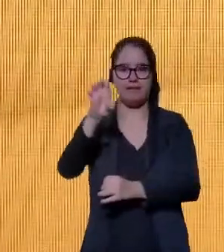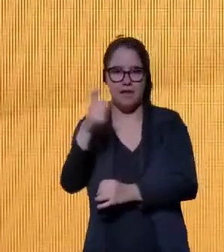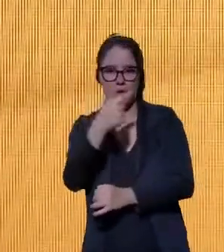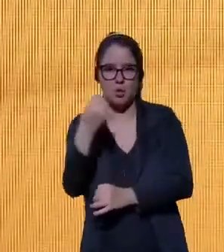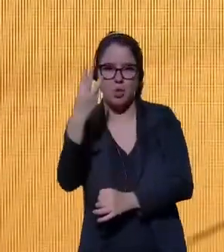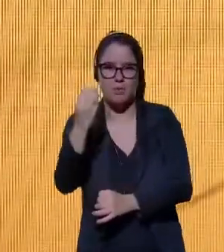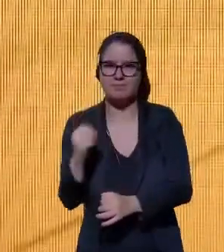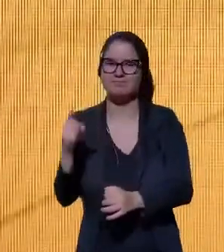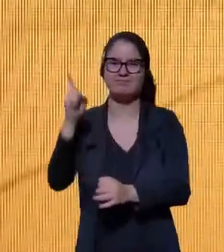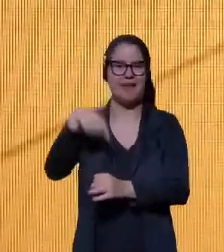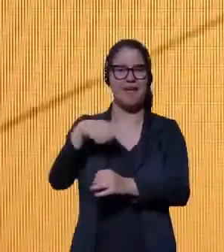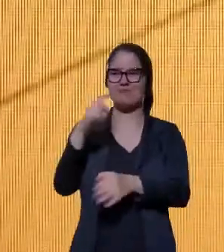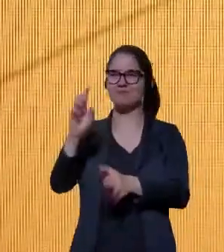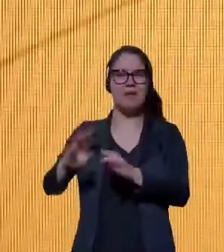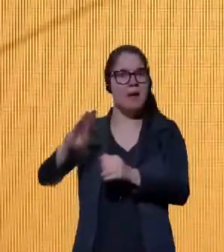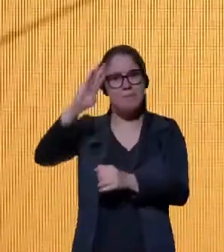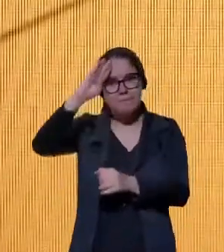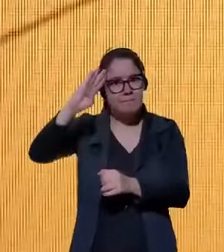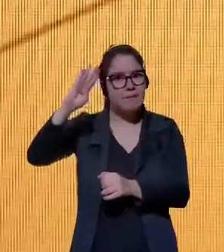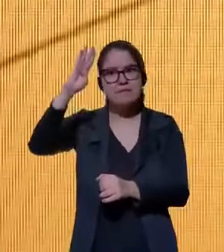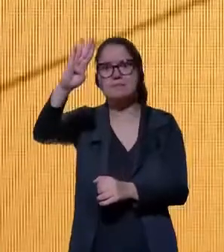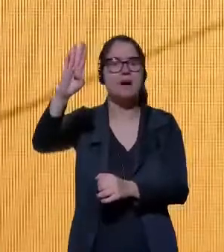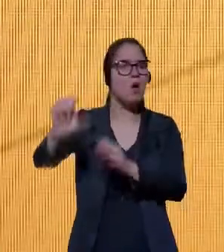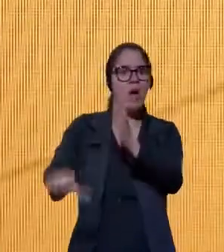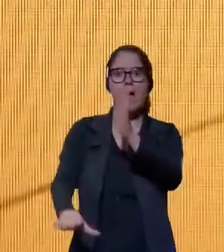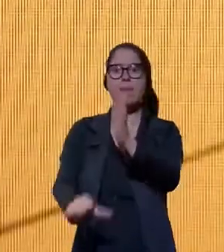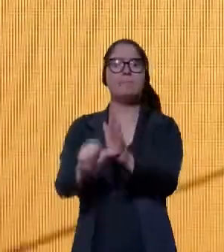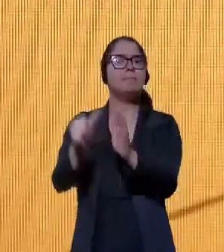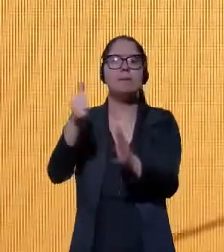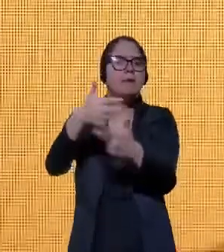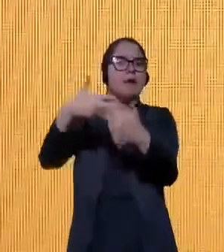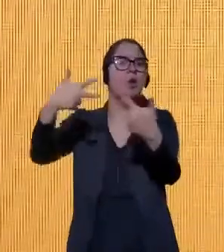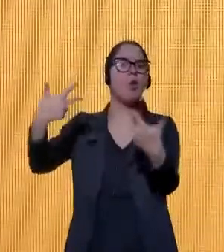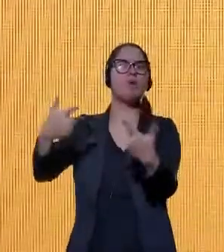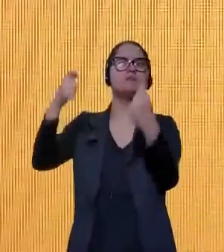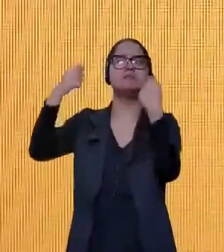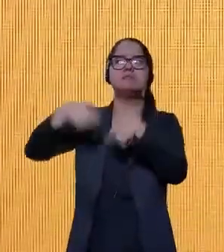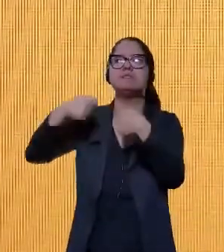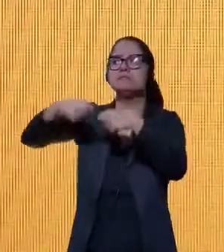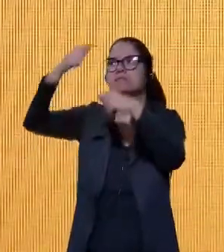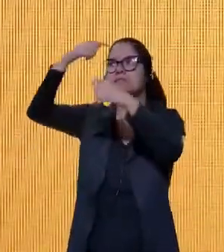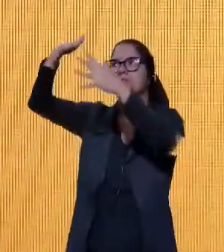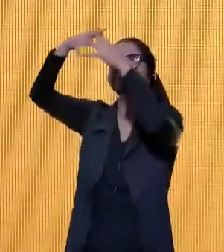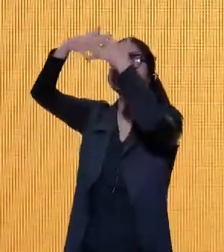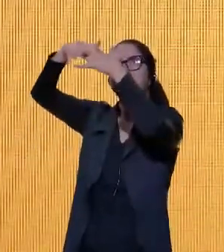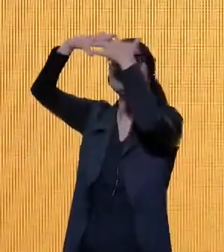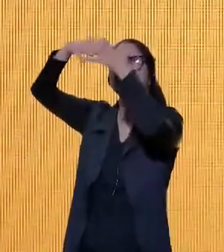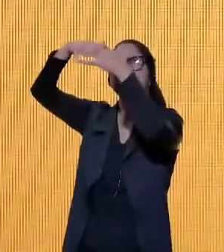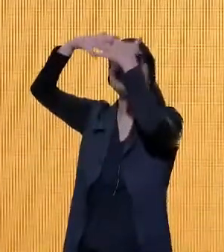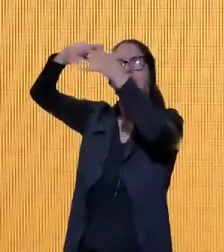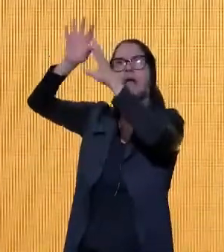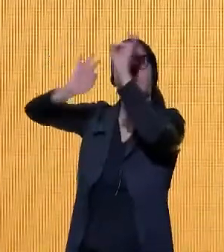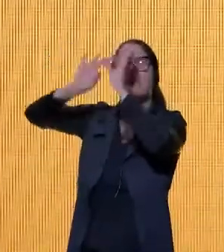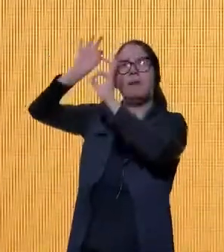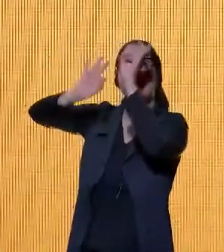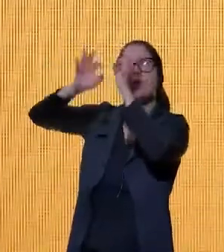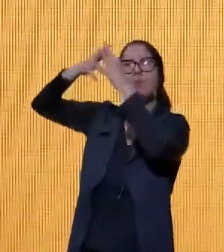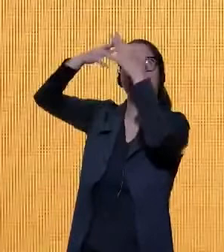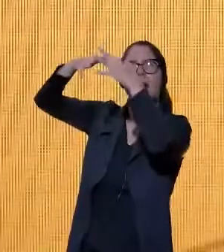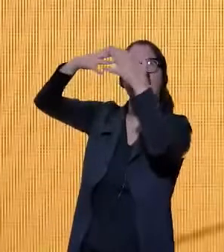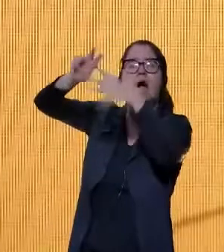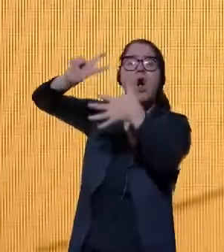o primeiro passo dessa caminhada. Para a idealização e elaboração do plano,